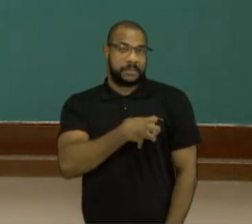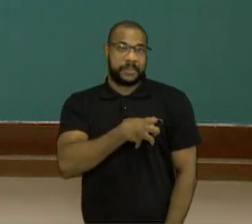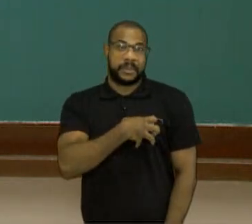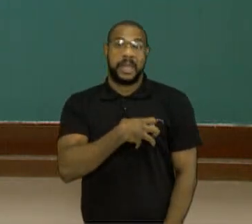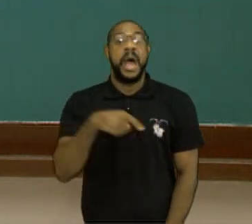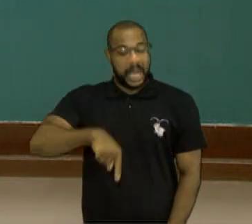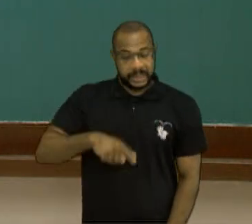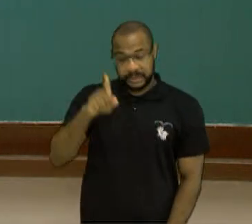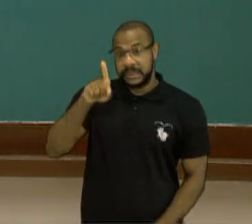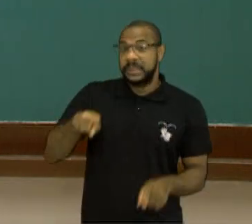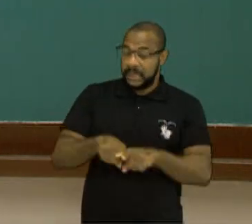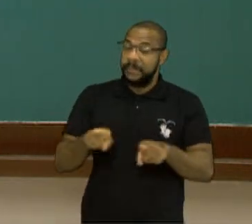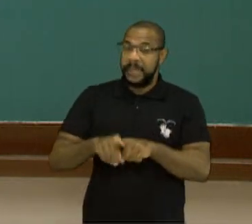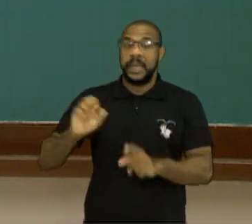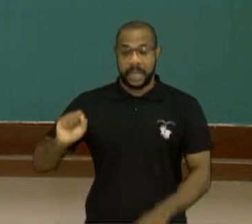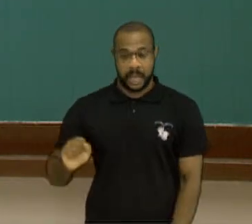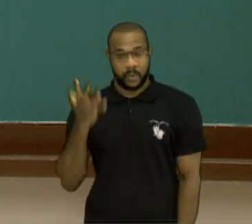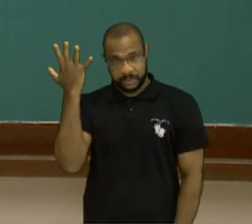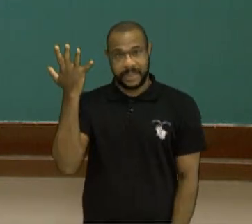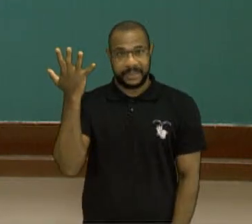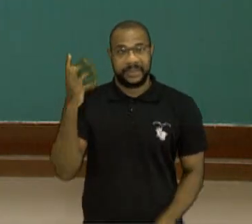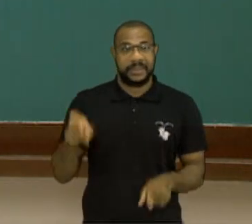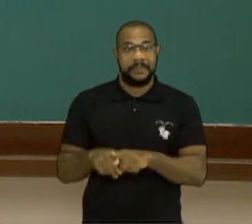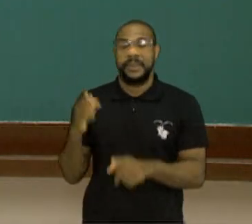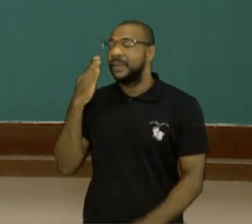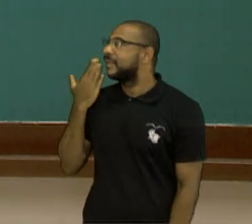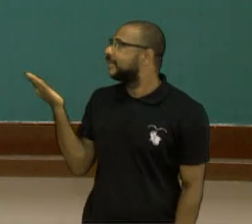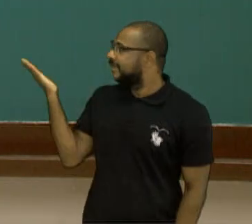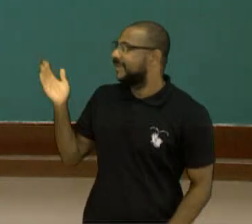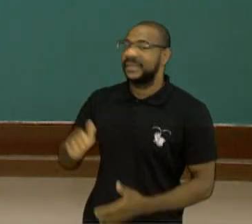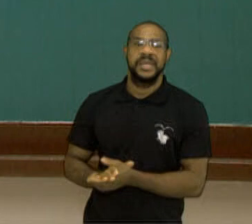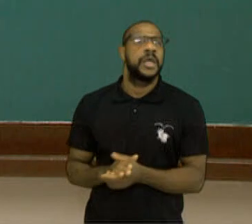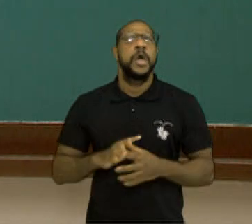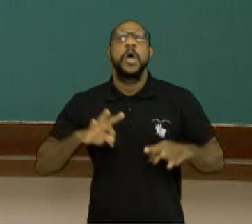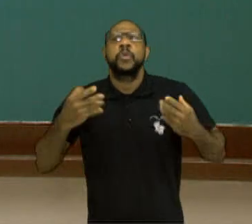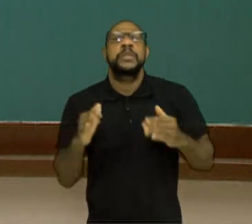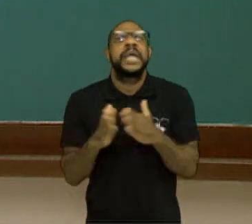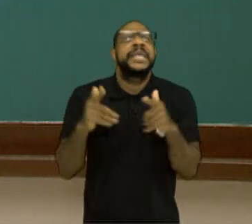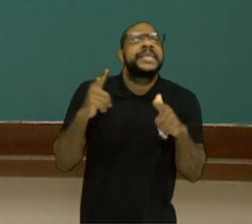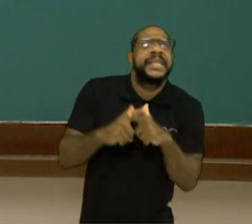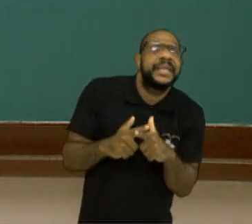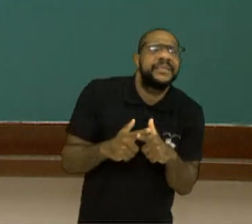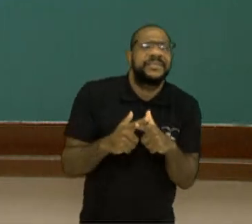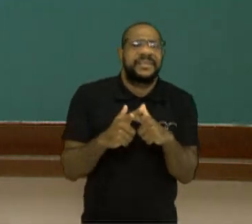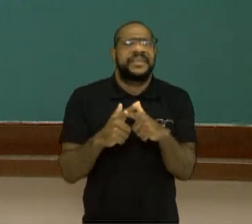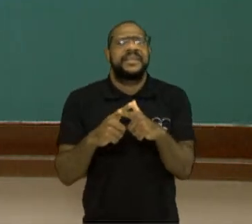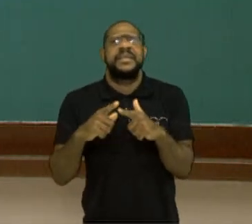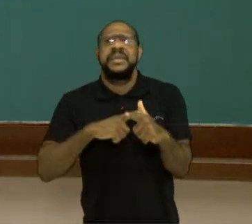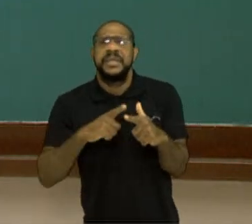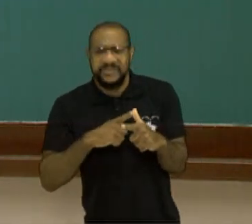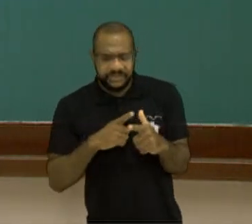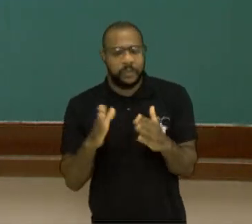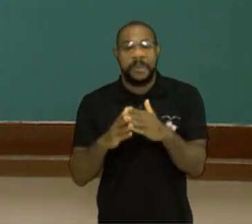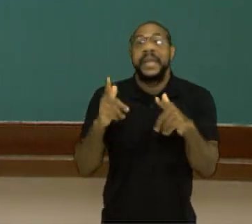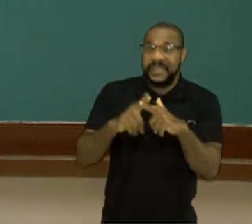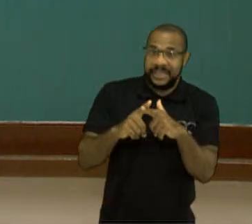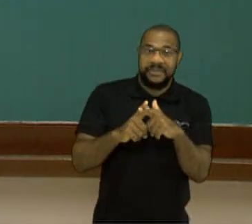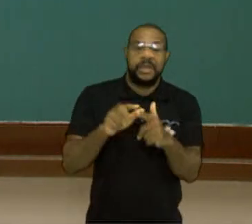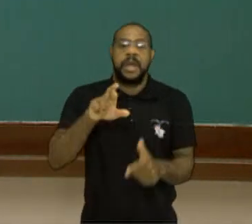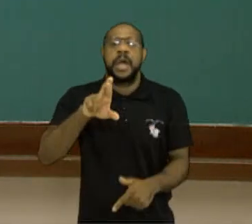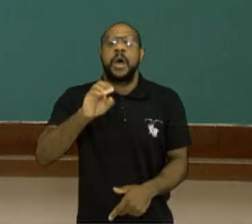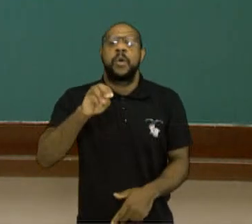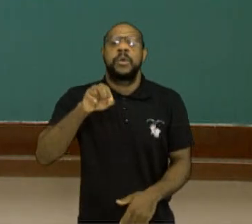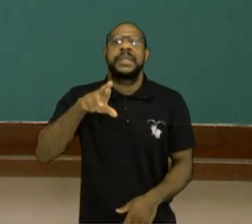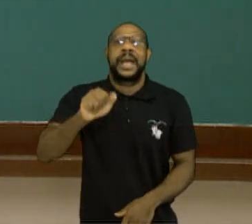Curitiba acontece na Igreja do Rosário, que inclusive toda igreja, toda matriz cristã tinha uma Igreja do Rosário, que era a Igreja dos